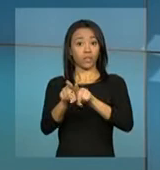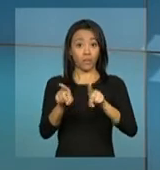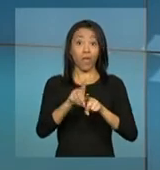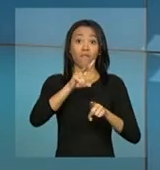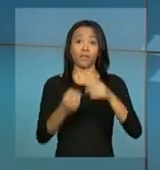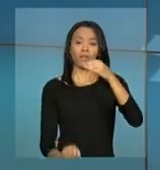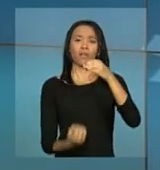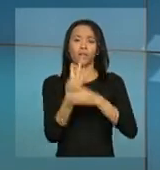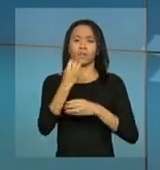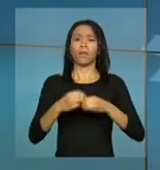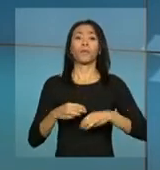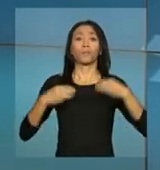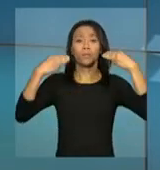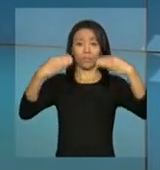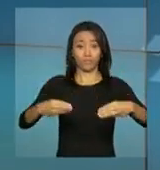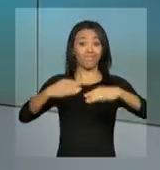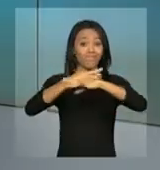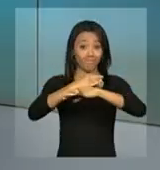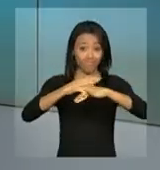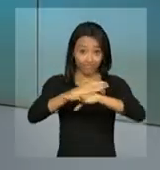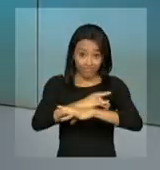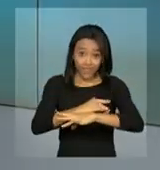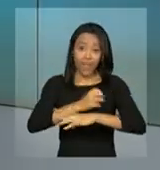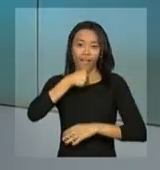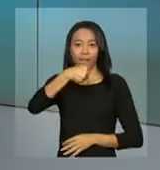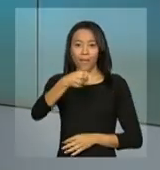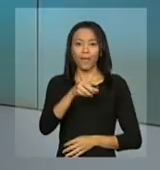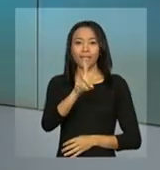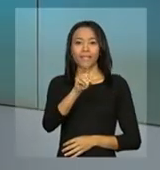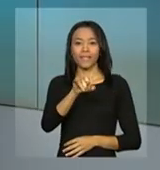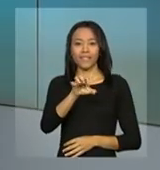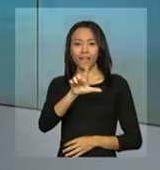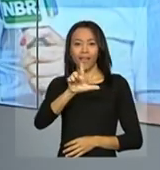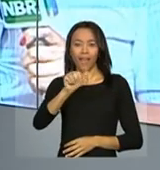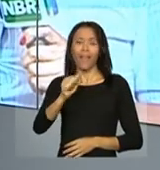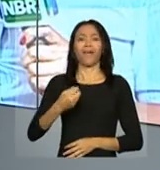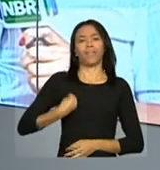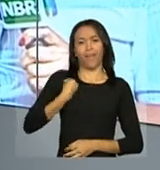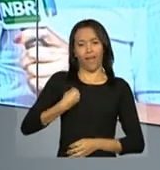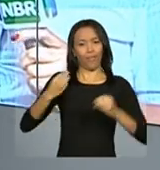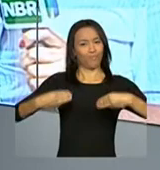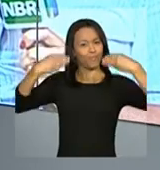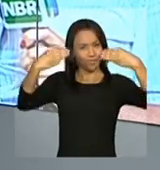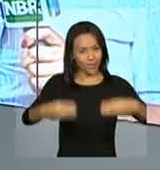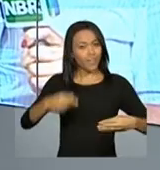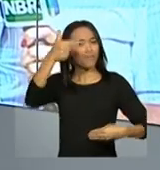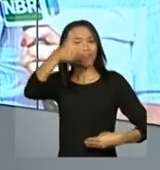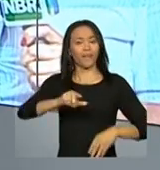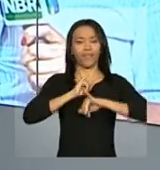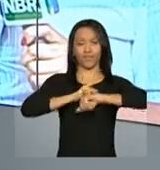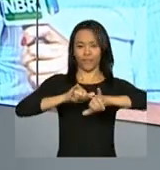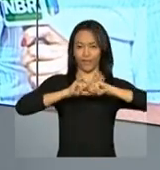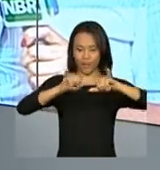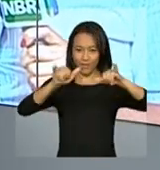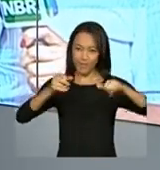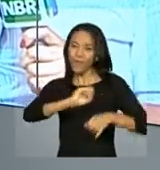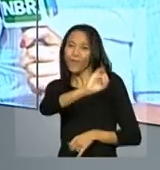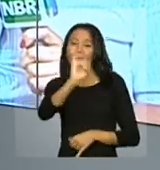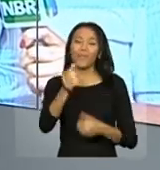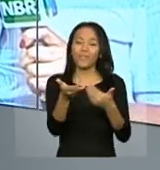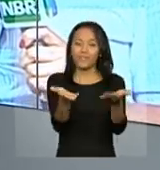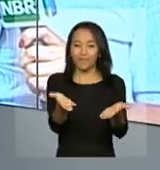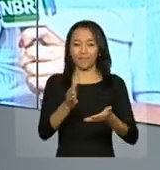lançada pelo Ministério das Cidades. A repórter Daniela Almeida está no Ministério e tem outras informações. Olá,